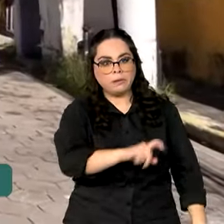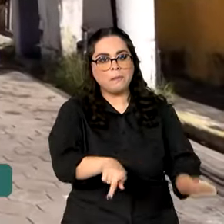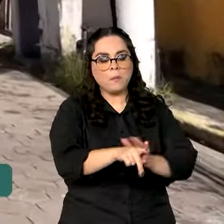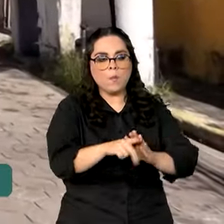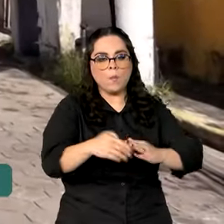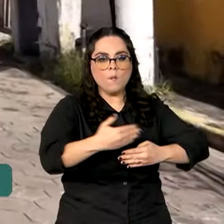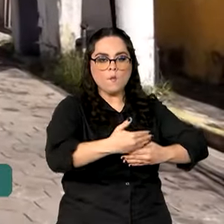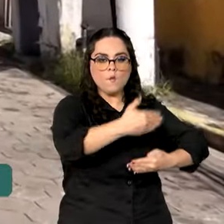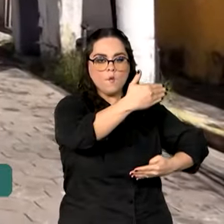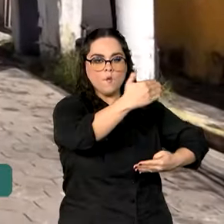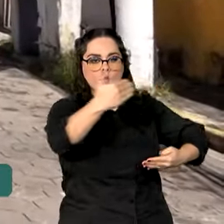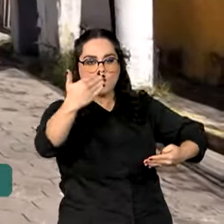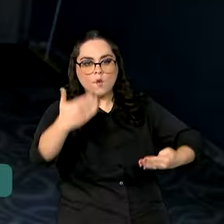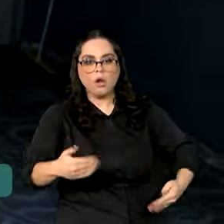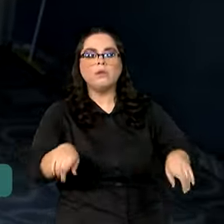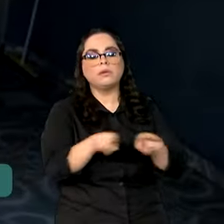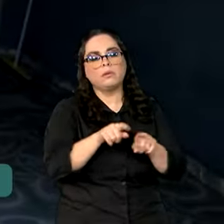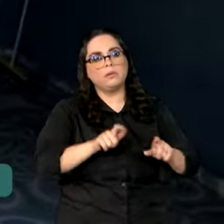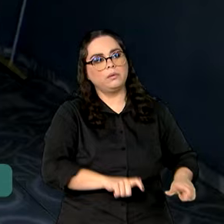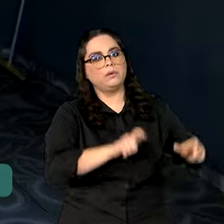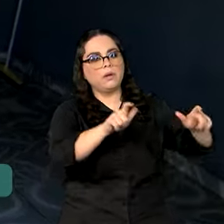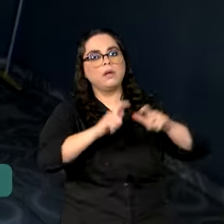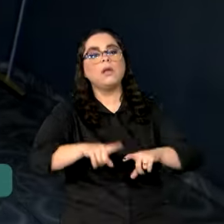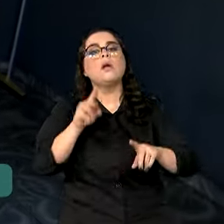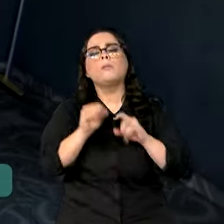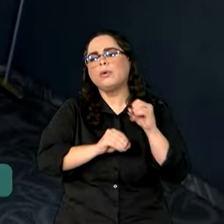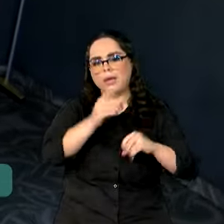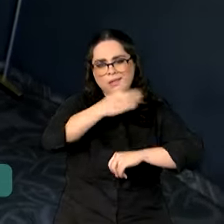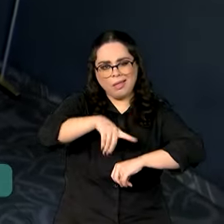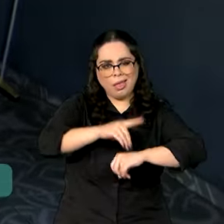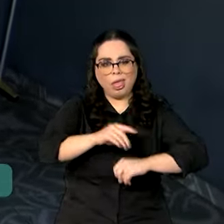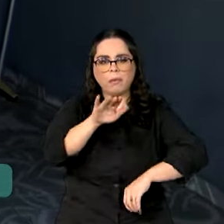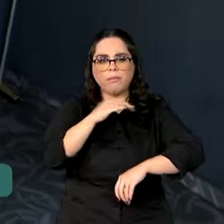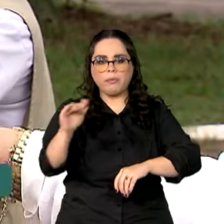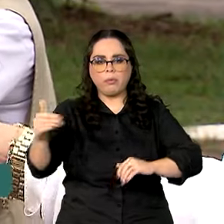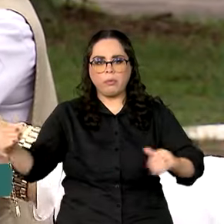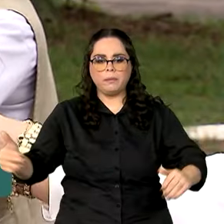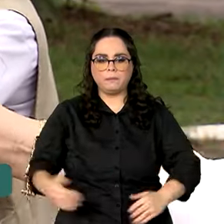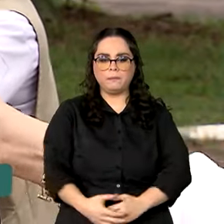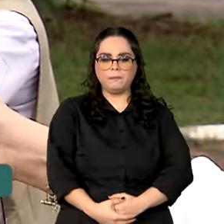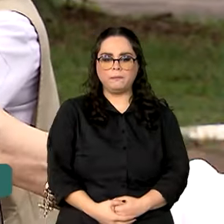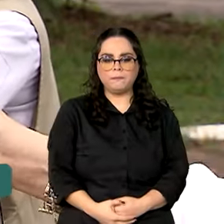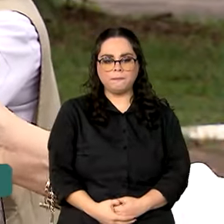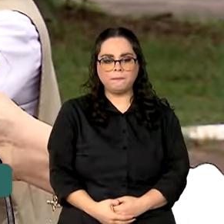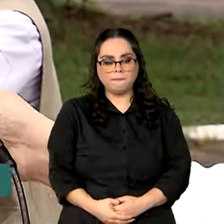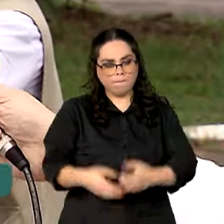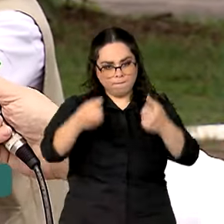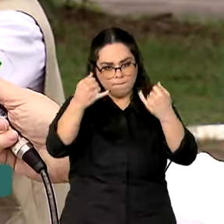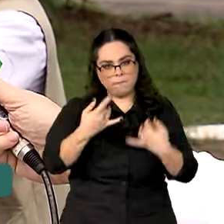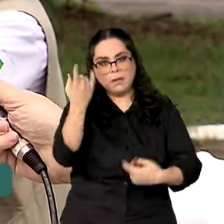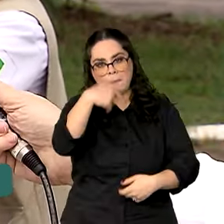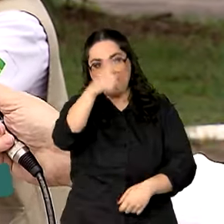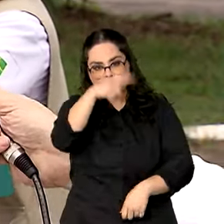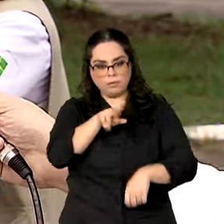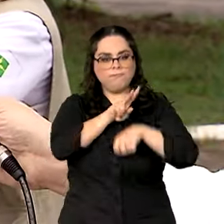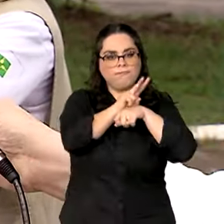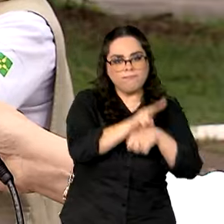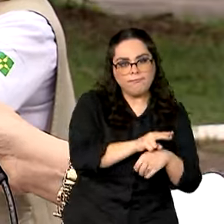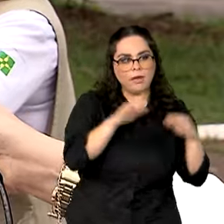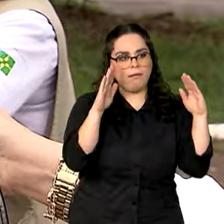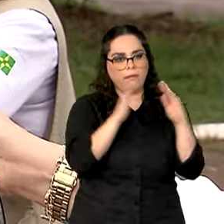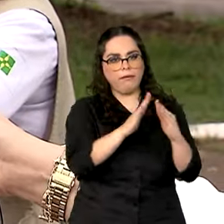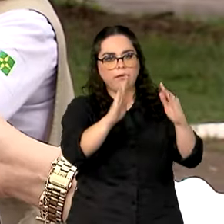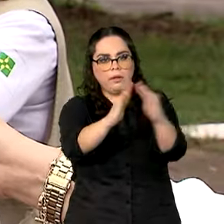paredes e em outros locais para matar os mosquitos. Nossos agentes fazem visita casa a casa,